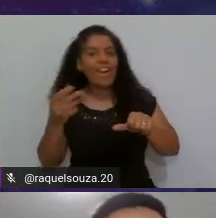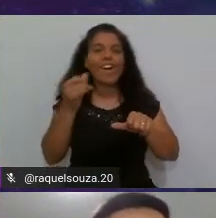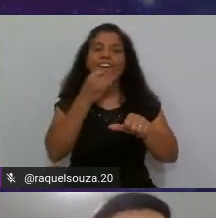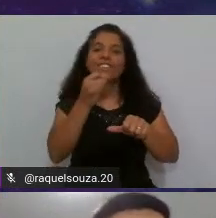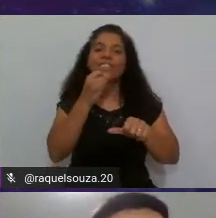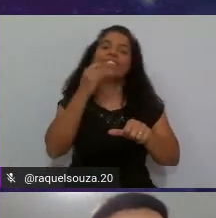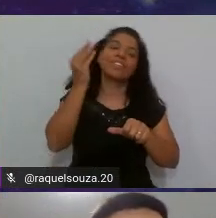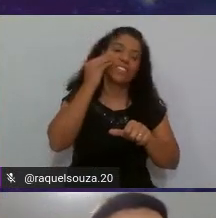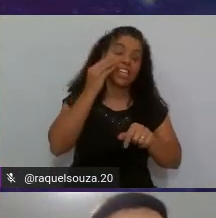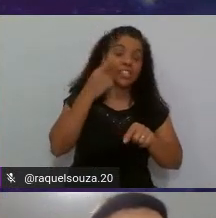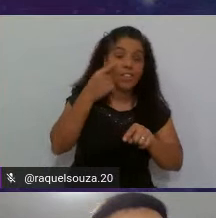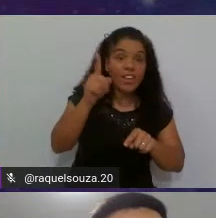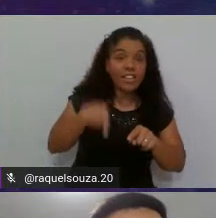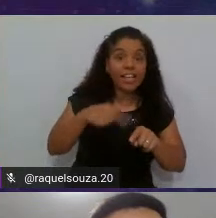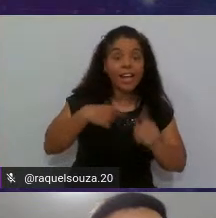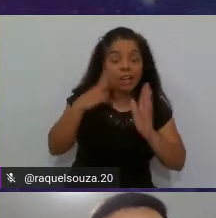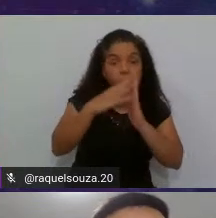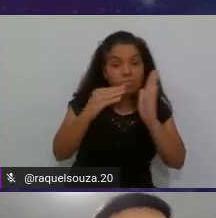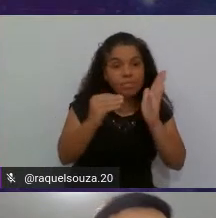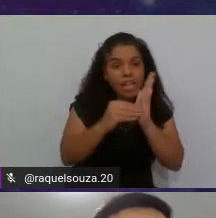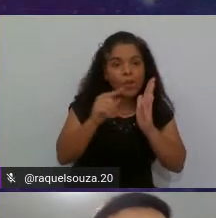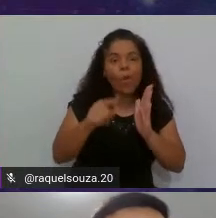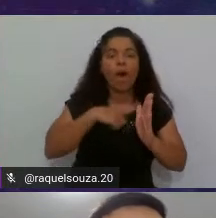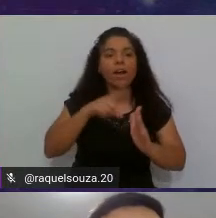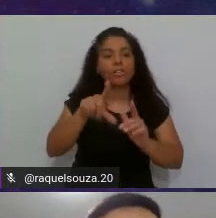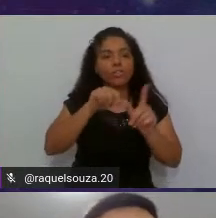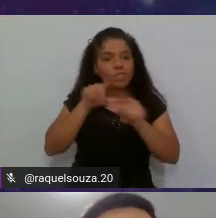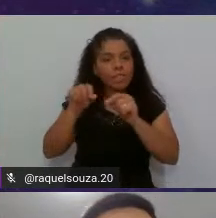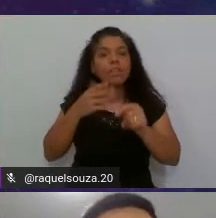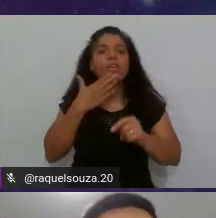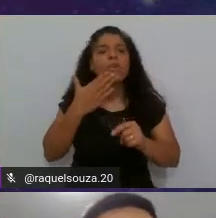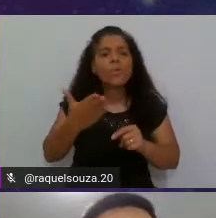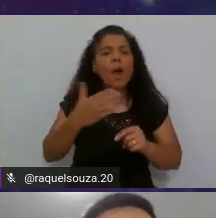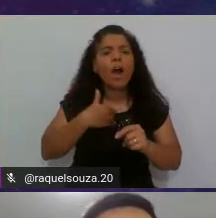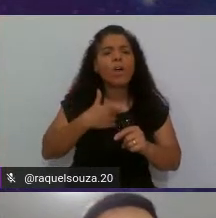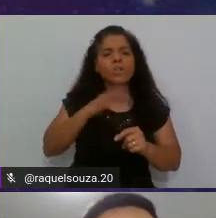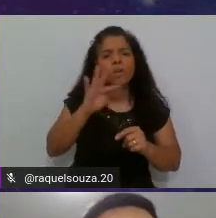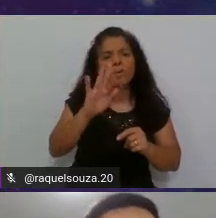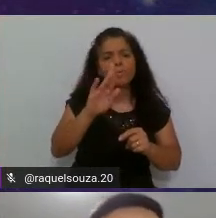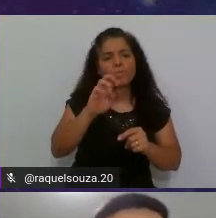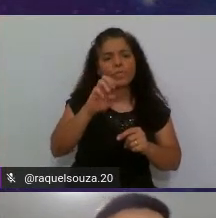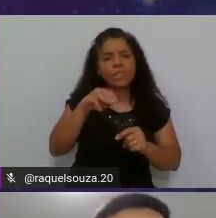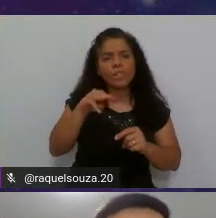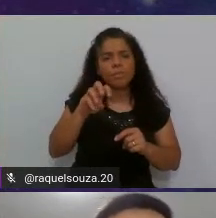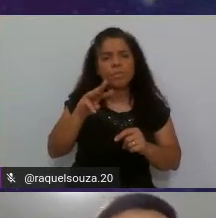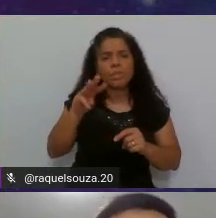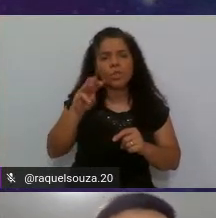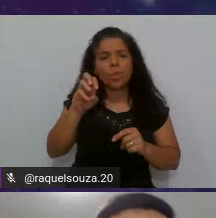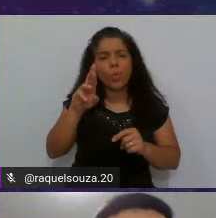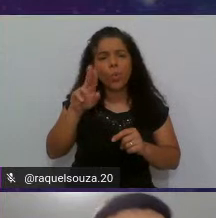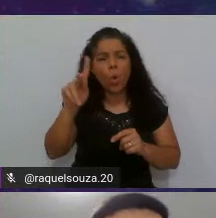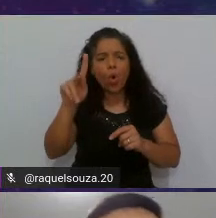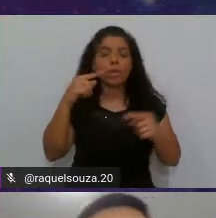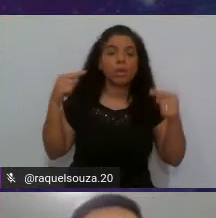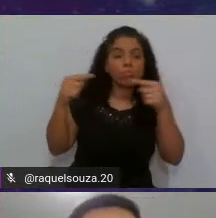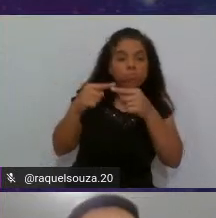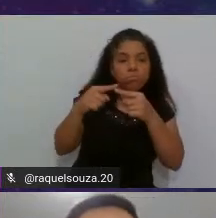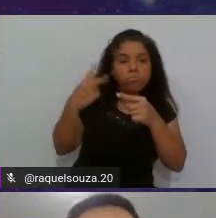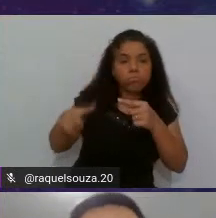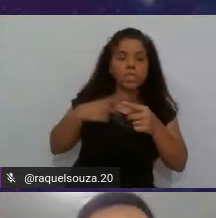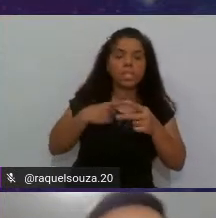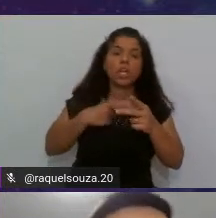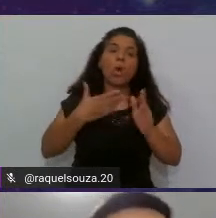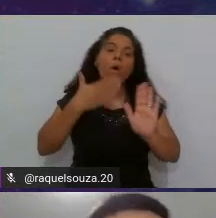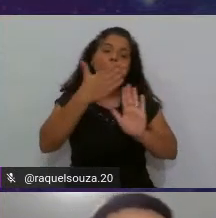linguagem que você definiu, quais são os frameworks que estão associados à automação de testes. Front